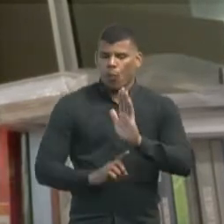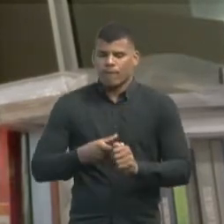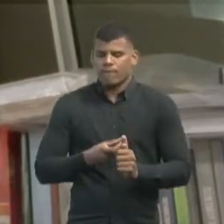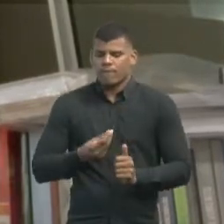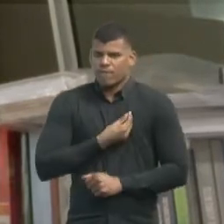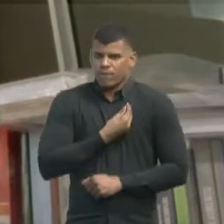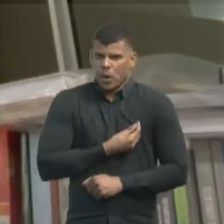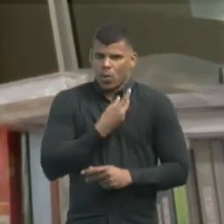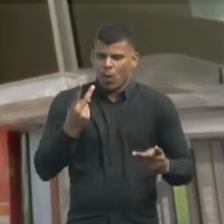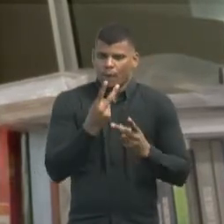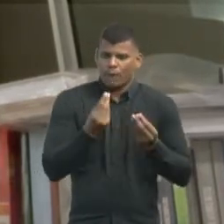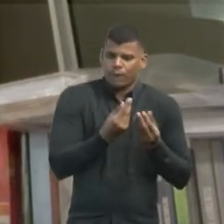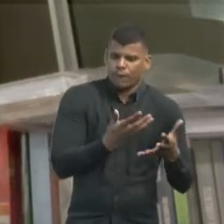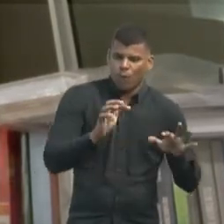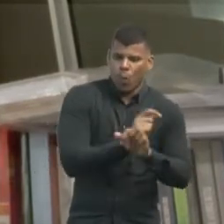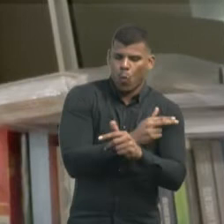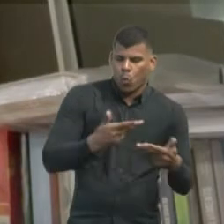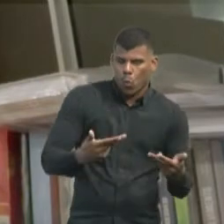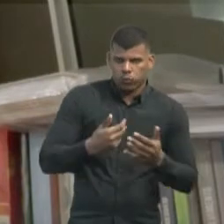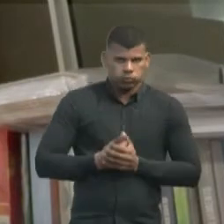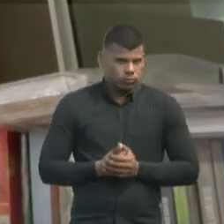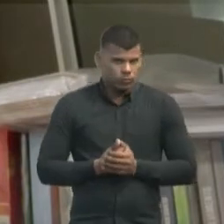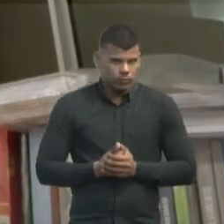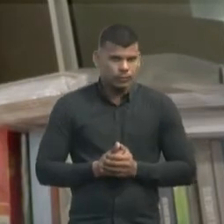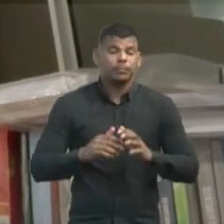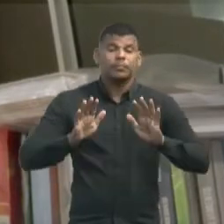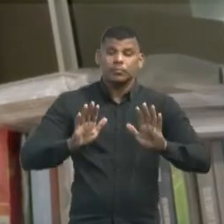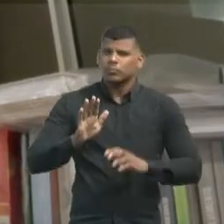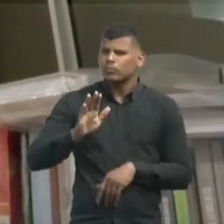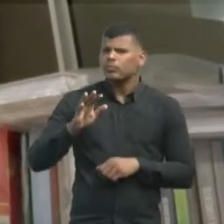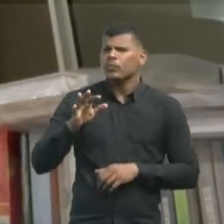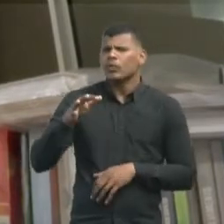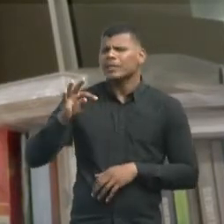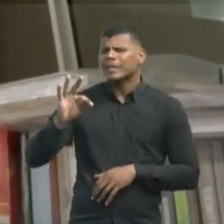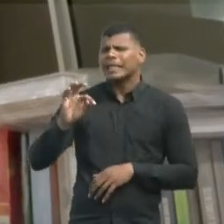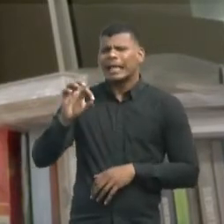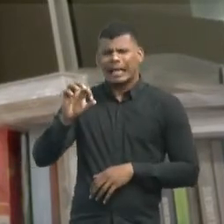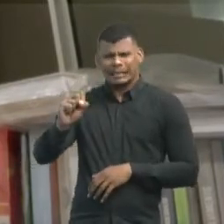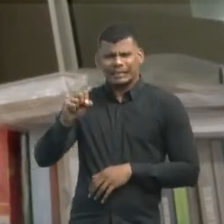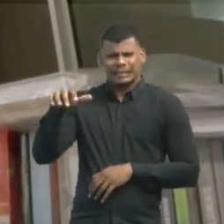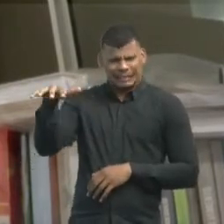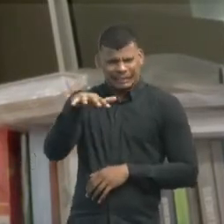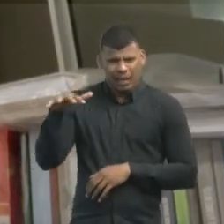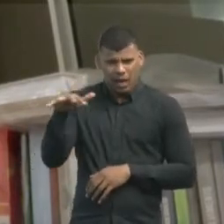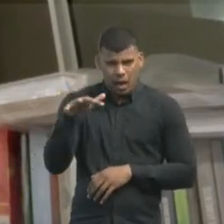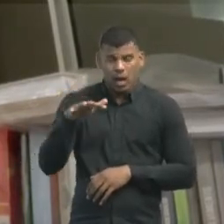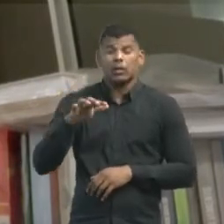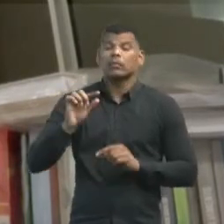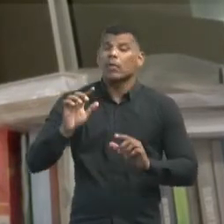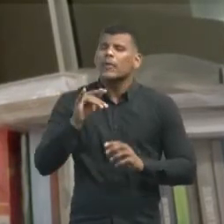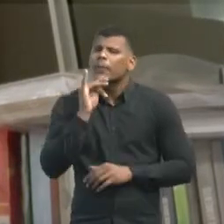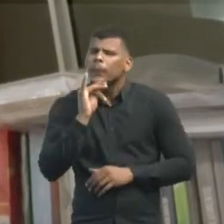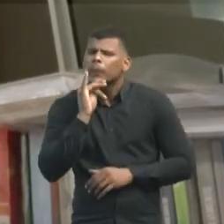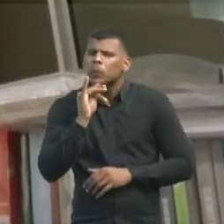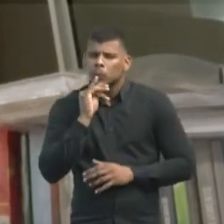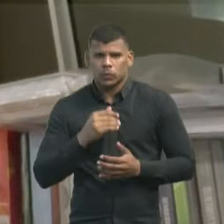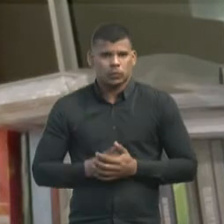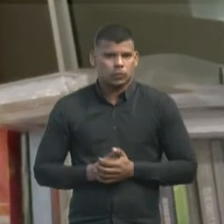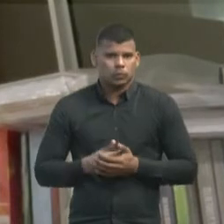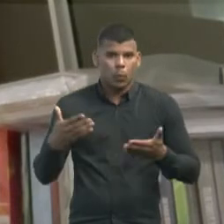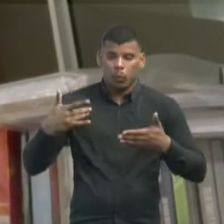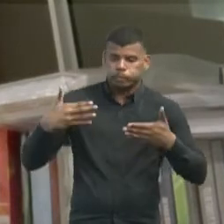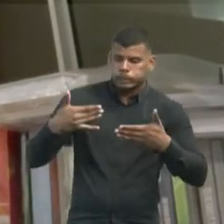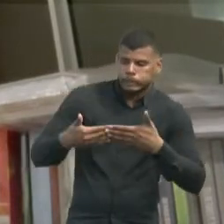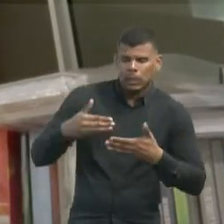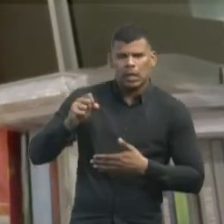esta decisão acompanha o entendimento dos tribunais superiores. Veja-se, por exemplo, a recente decisão